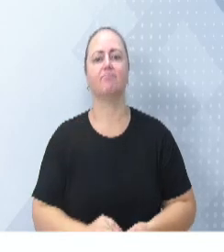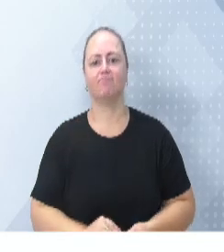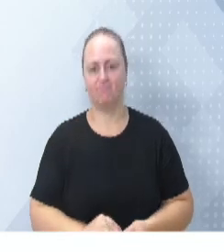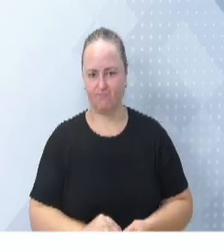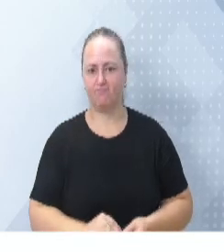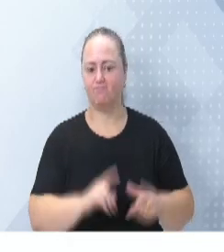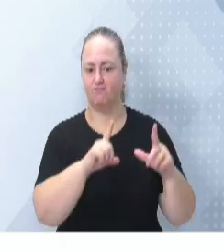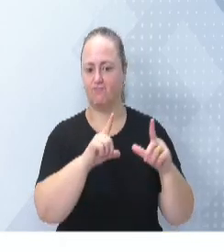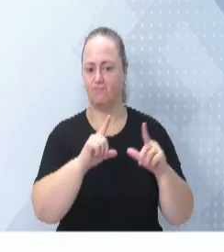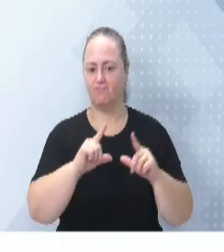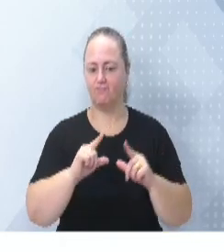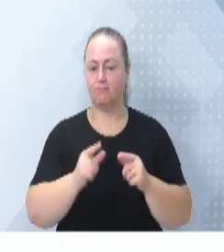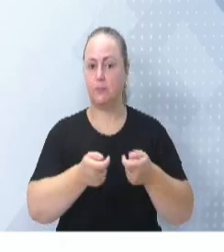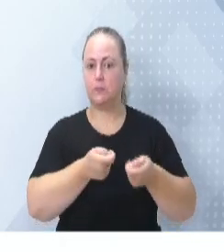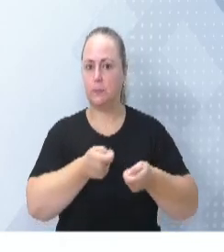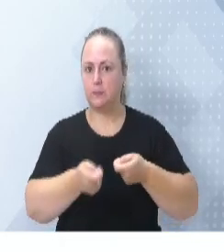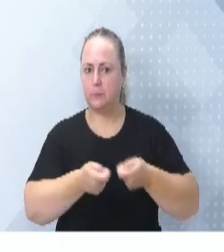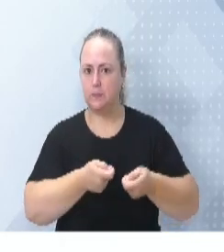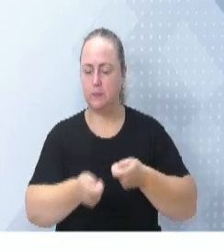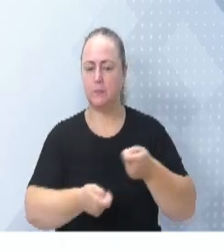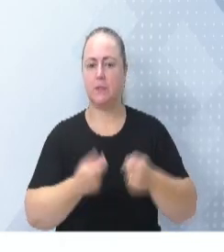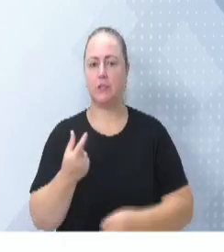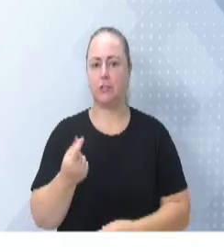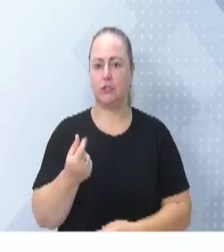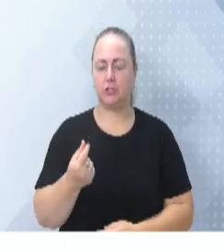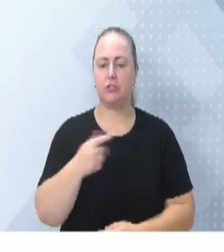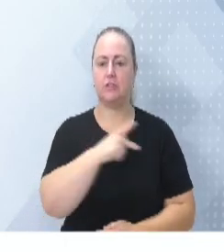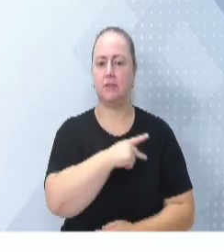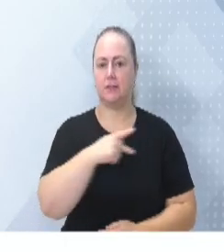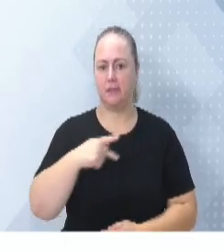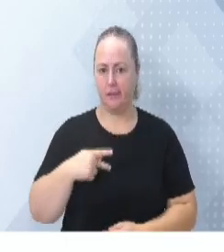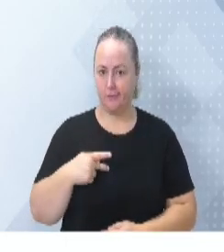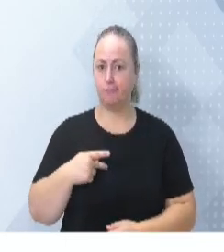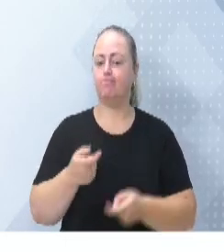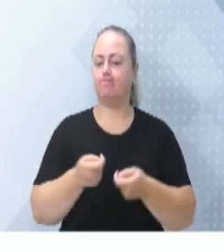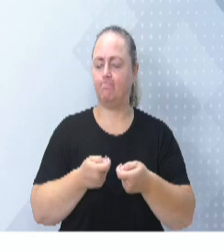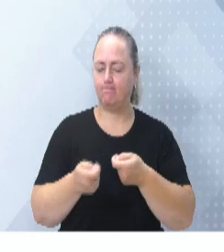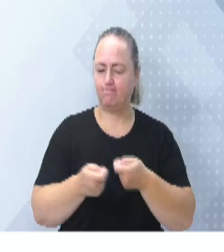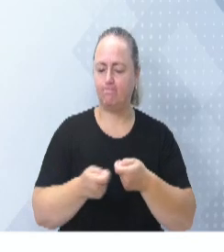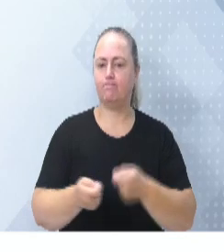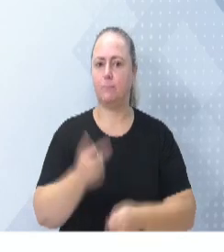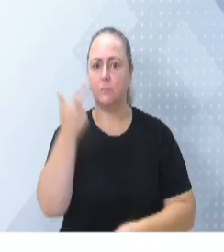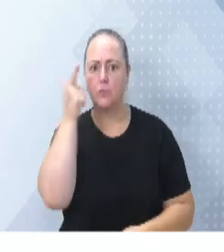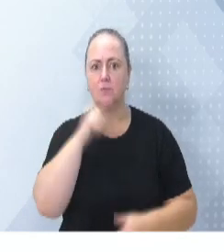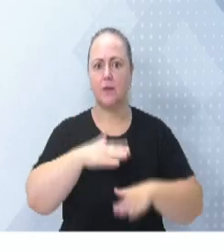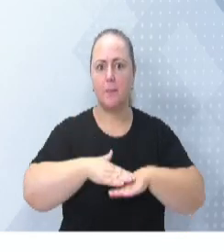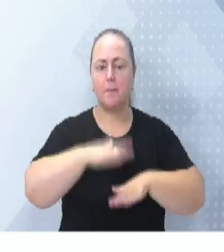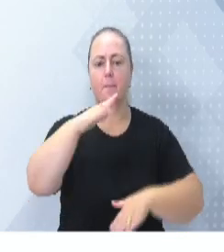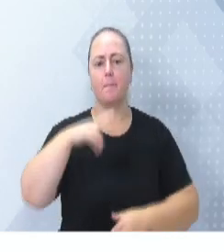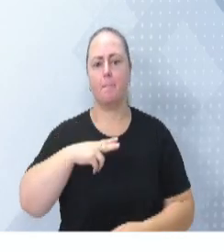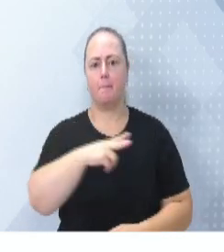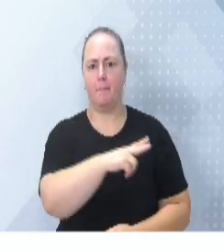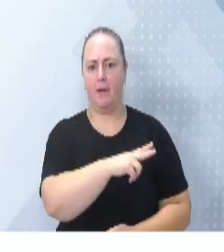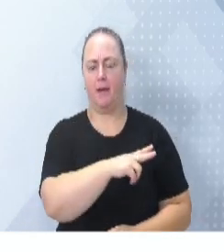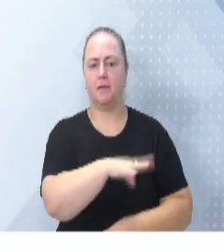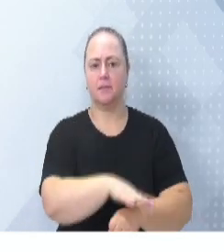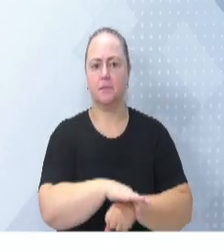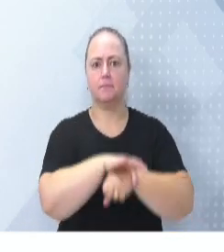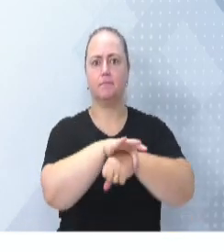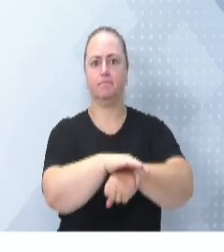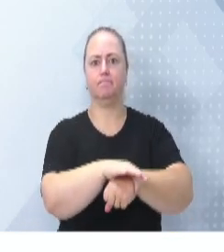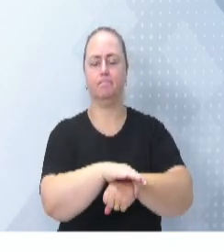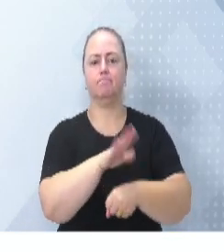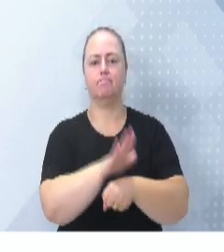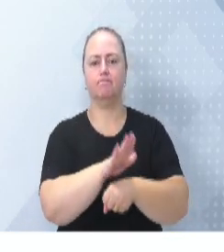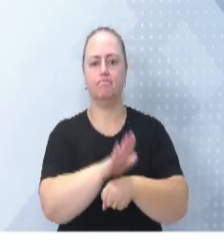seja, isso foi economia de recurso público que nós conseguimos trazer mais pacientes para o Hospital Santo Antônio e garantir assistência